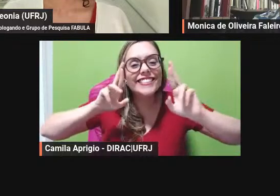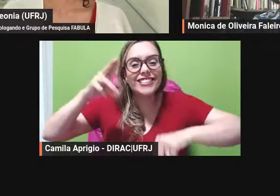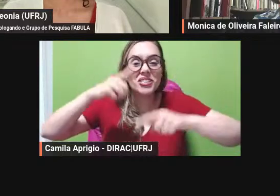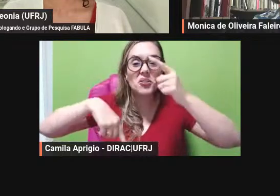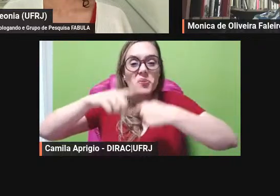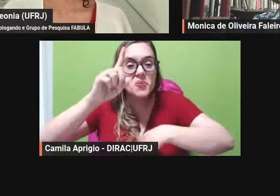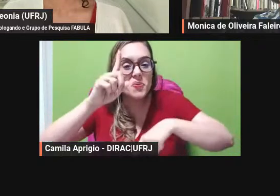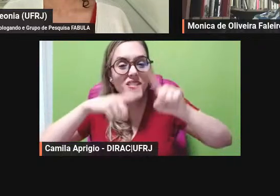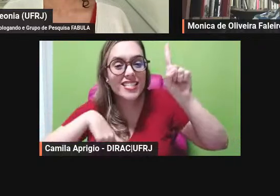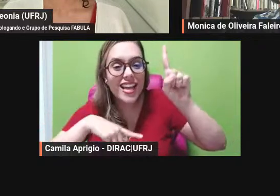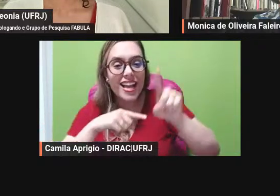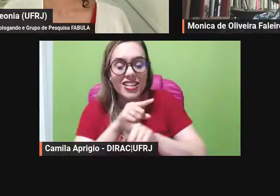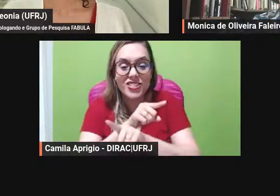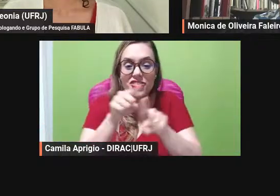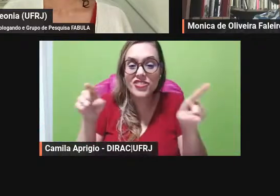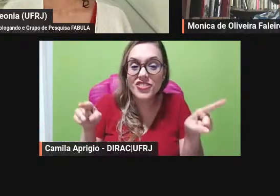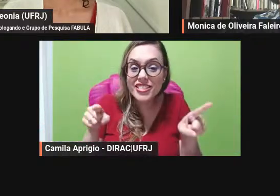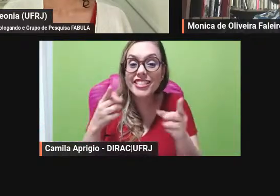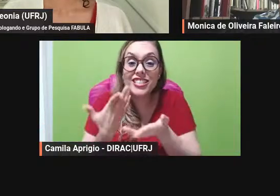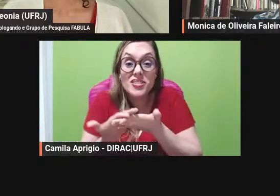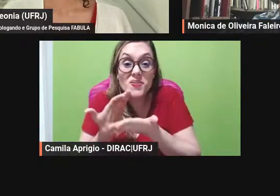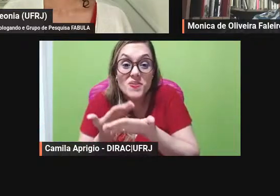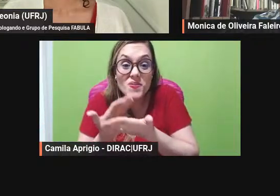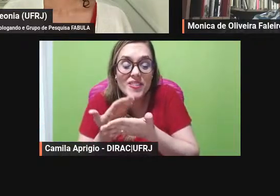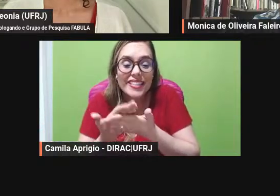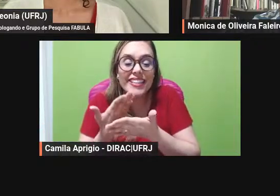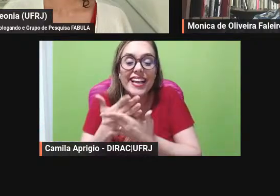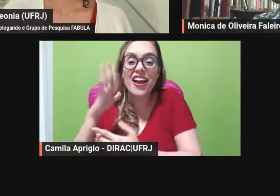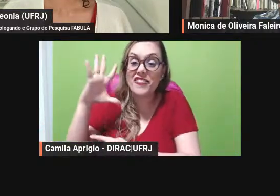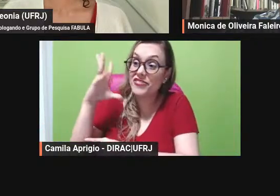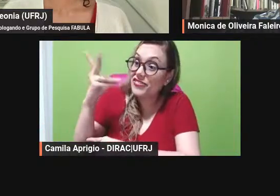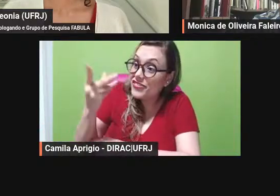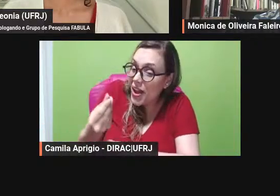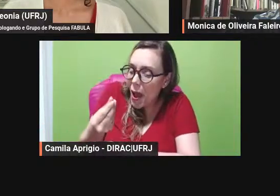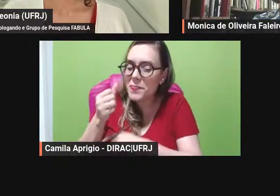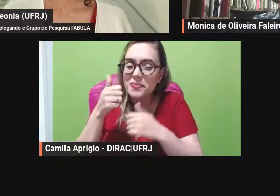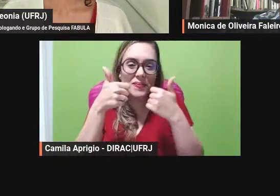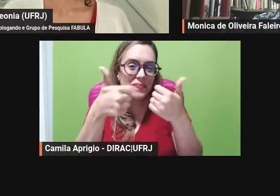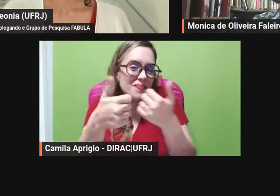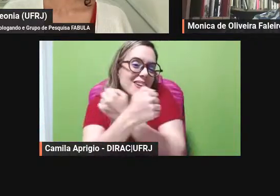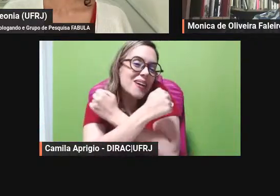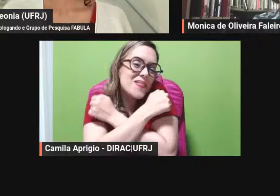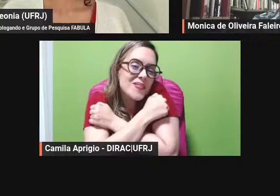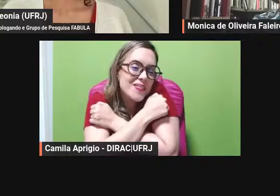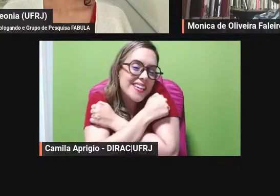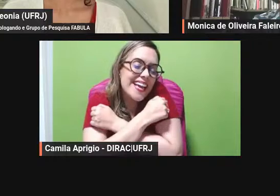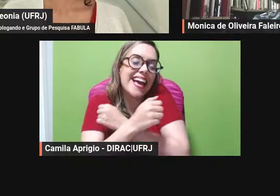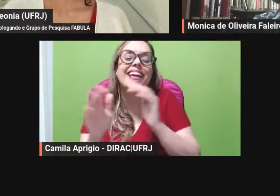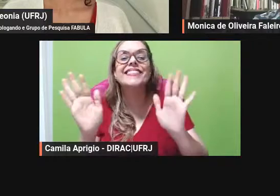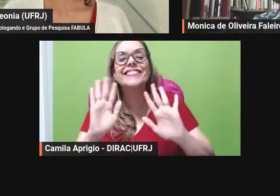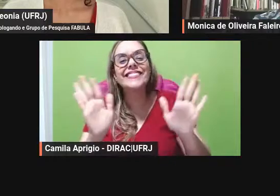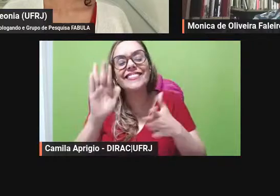meninas que estão estudando fábula nas pesquisas um abração para vocês muito obrigada